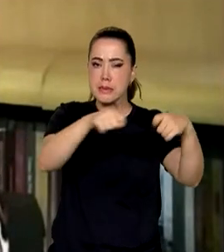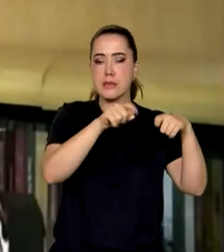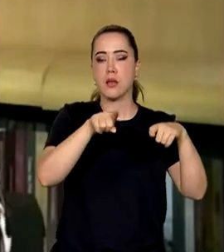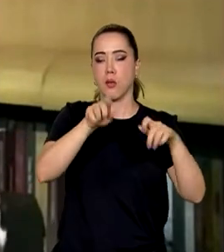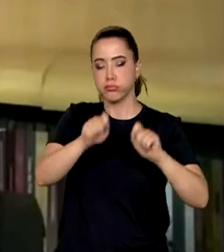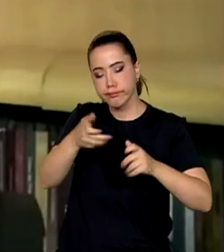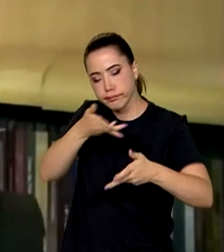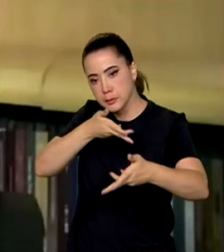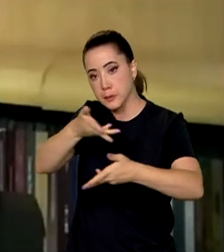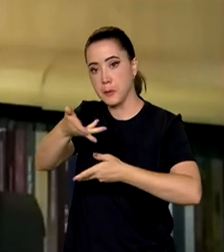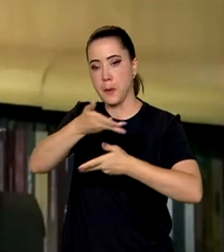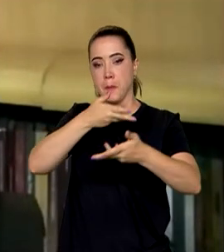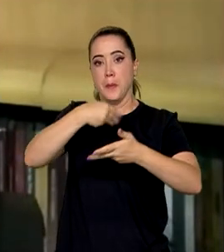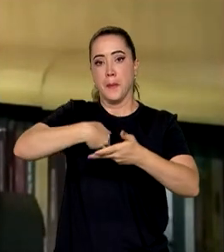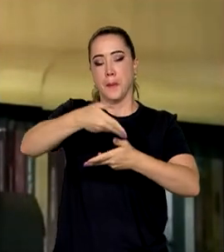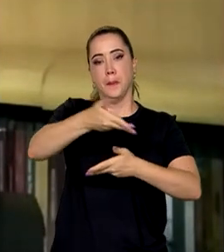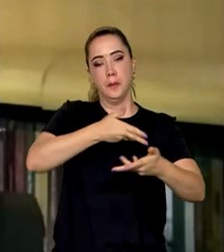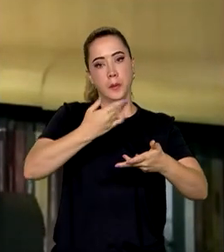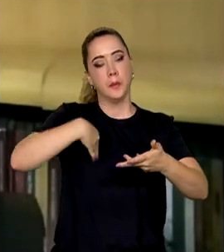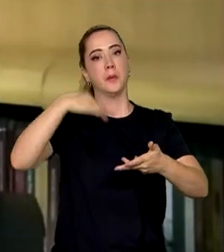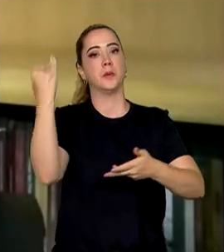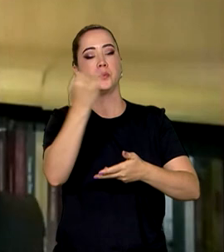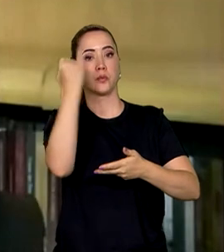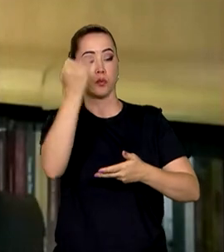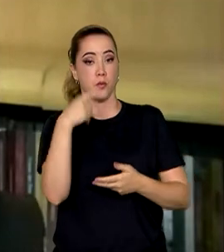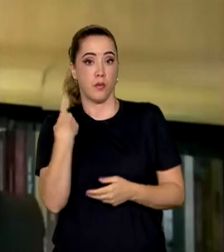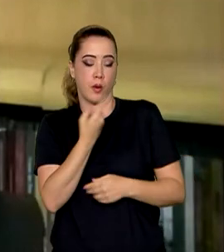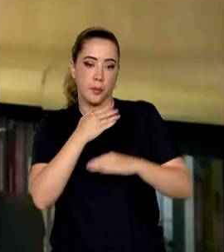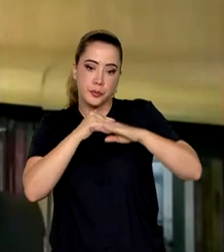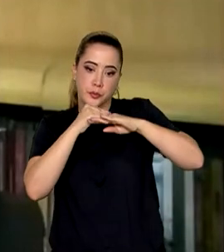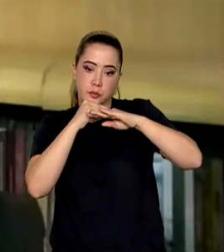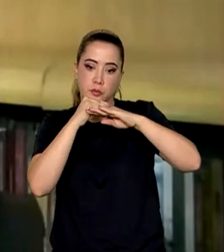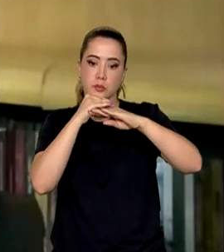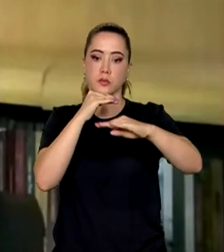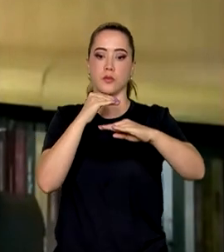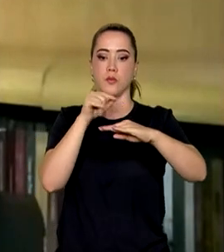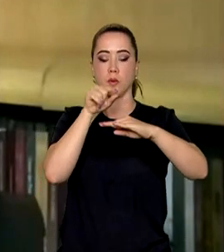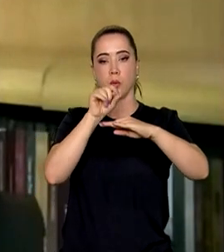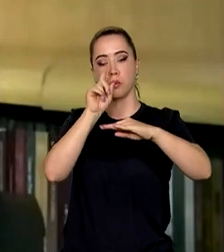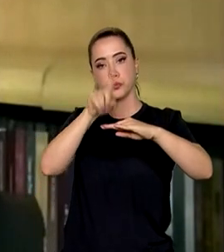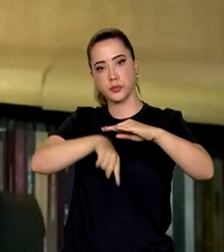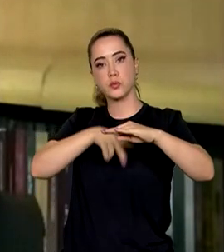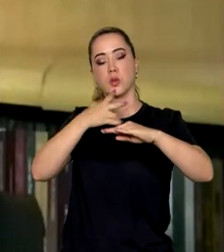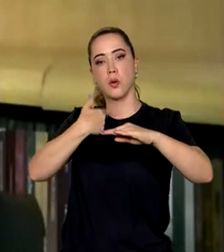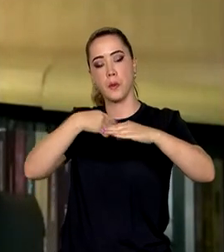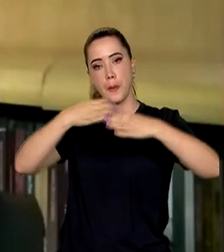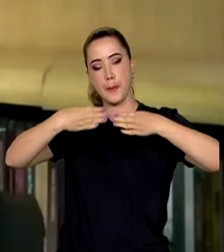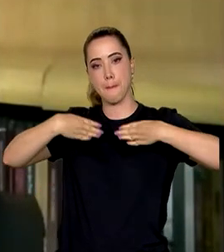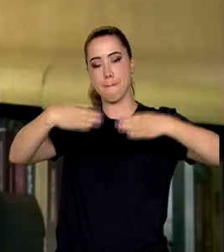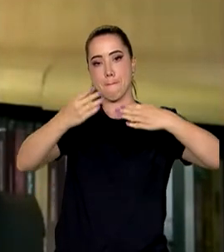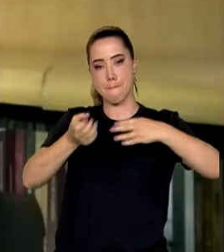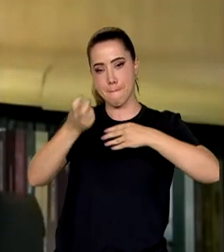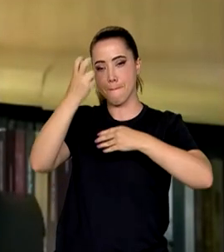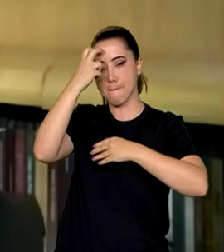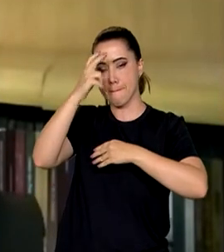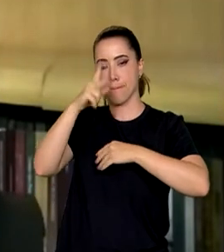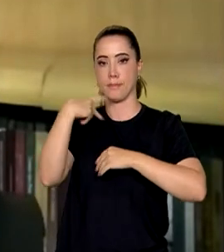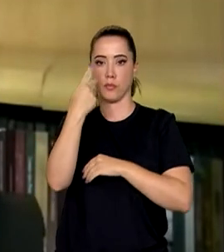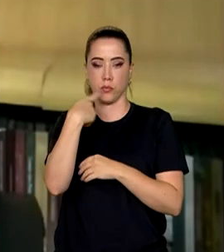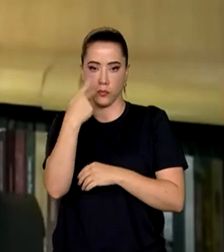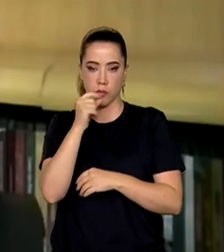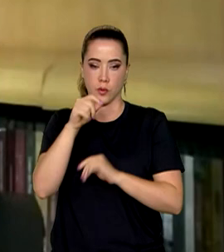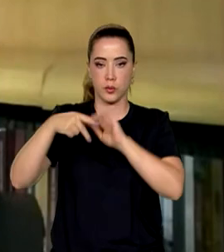esse movimento. O mais importante para estabilizar o Ministério da Cultura como uma política